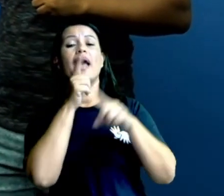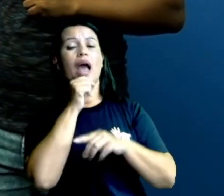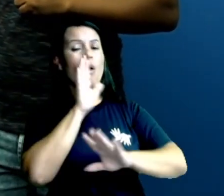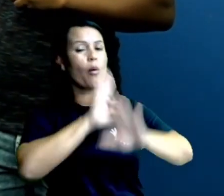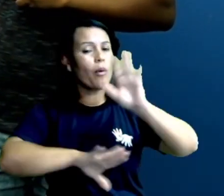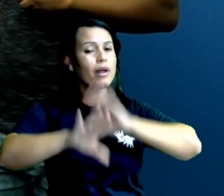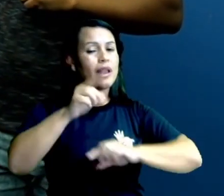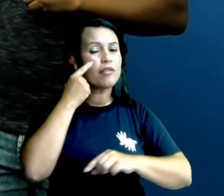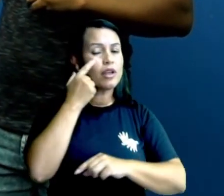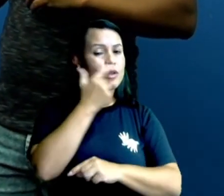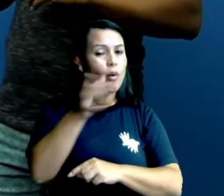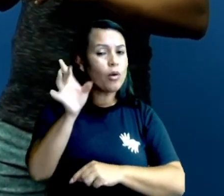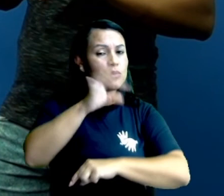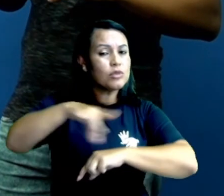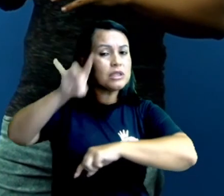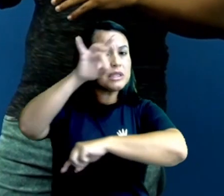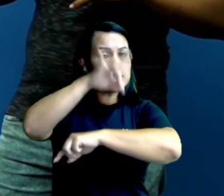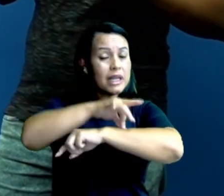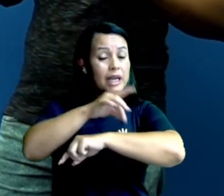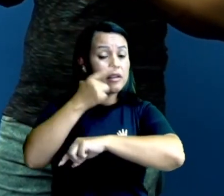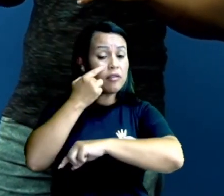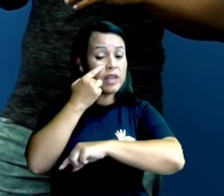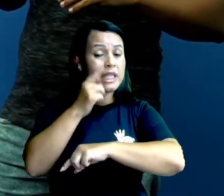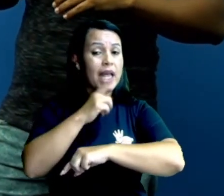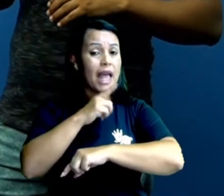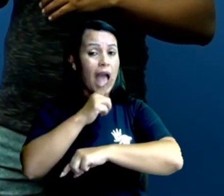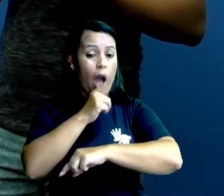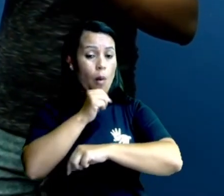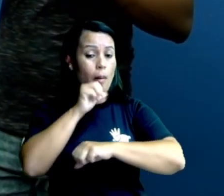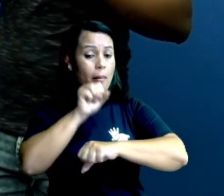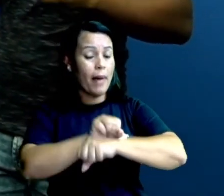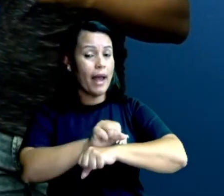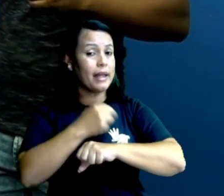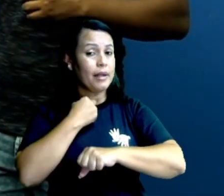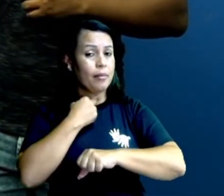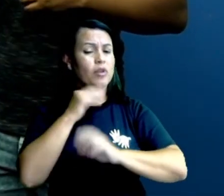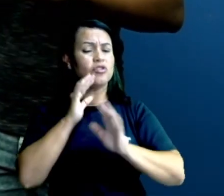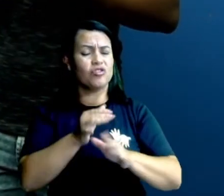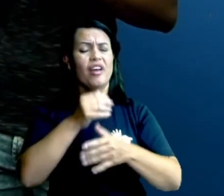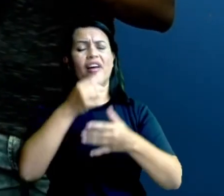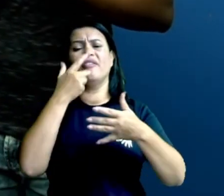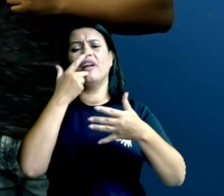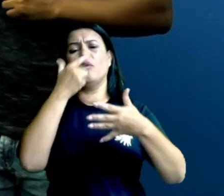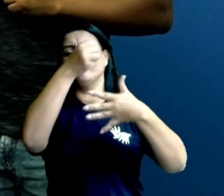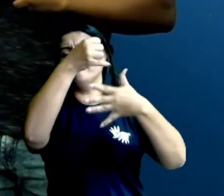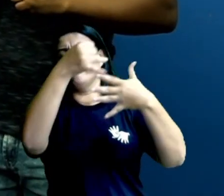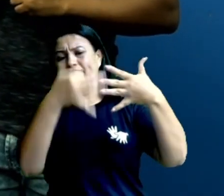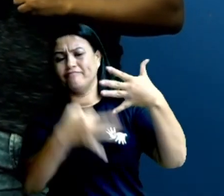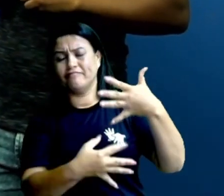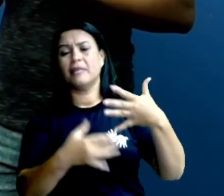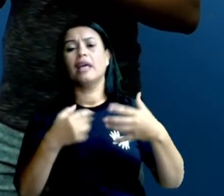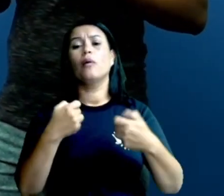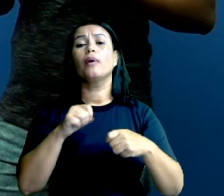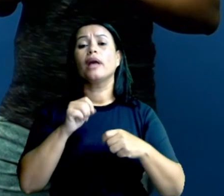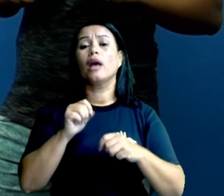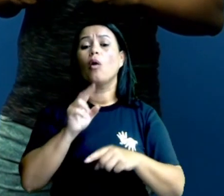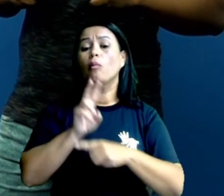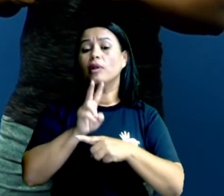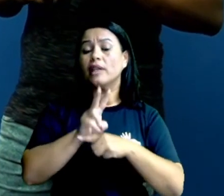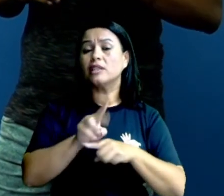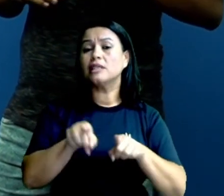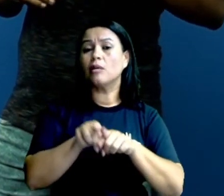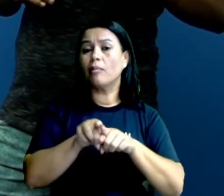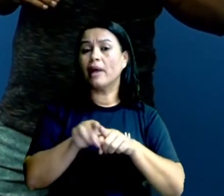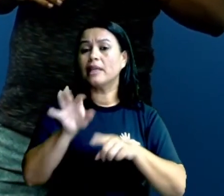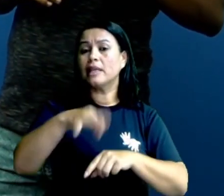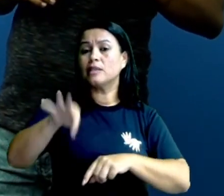mosquito da dengue, procura ver se não tem água parada, você já sabe muito bem, já falamos muitas vezes sobre como prevenir esse mosquito. Fica de olho,